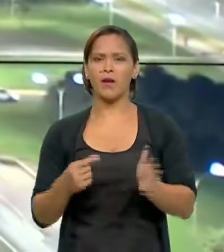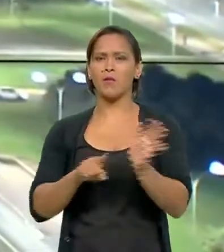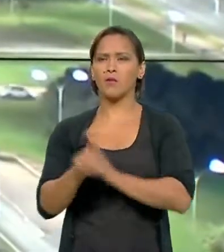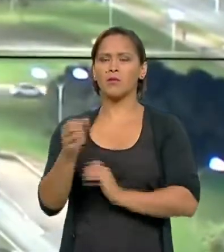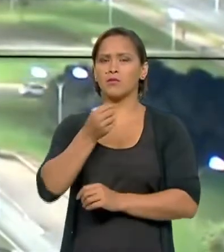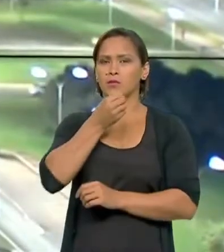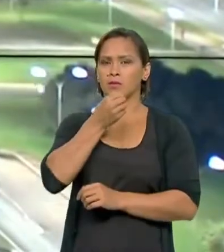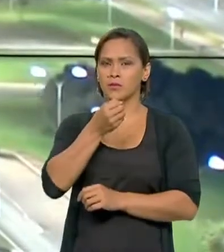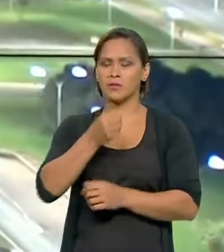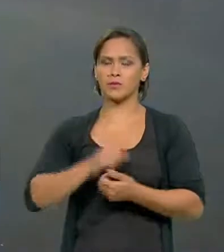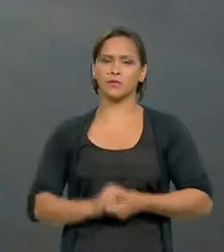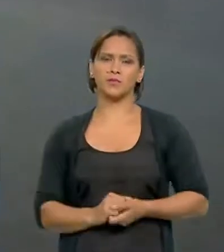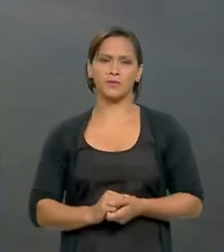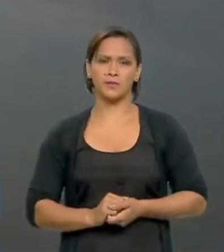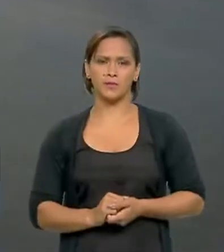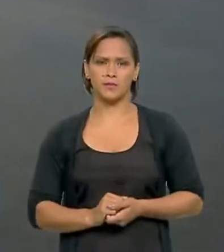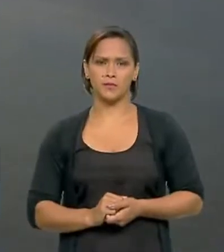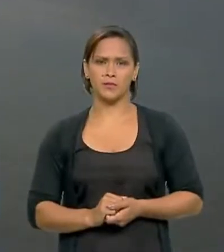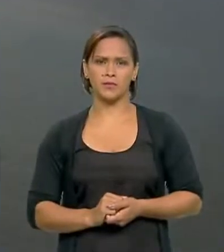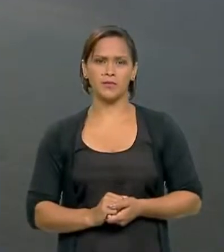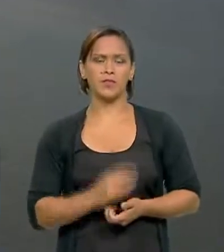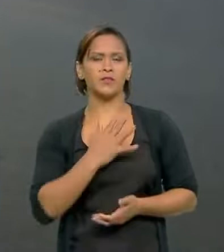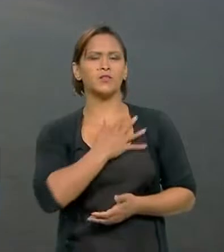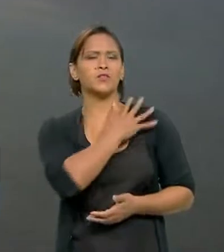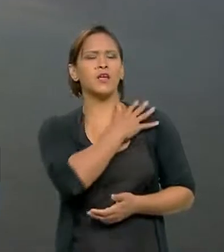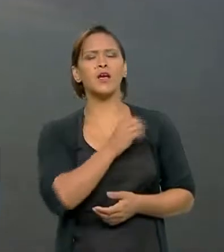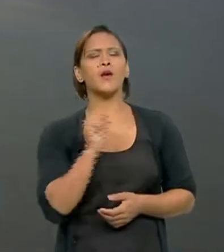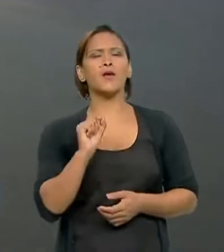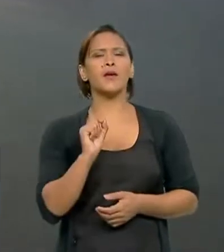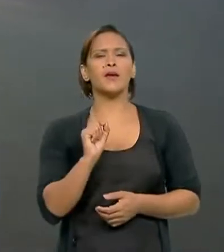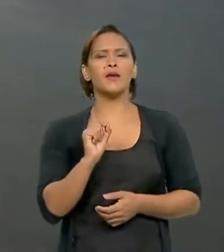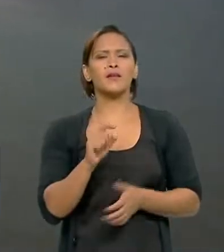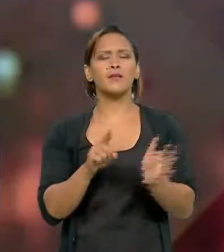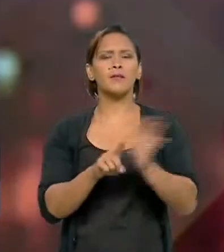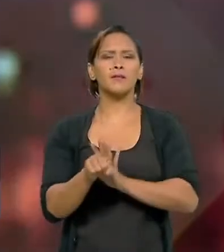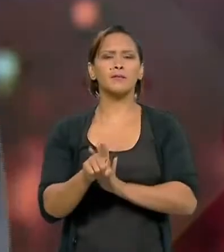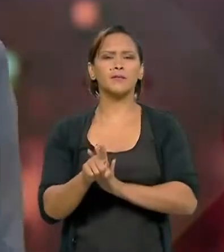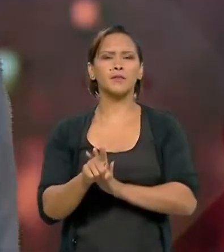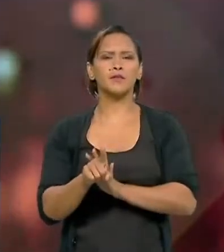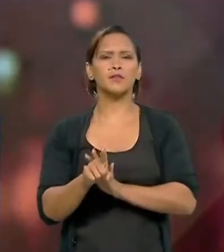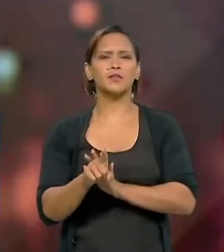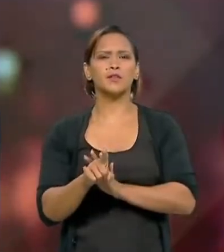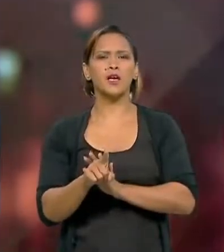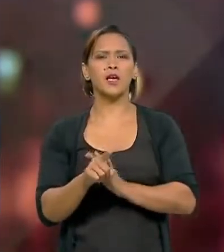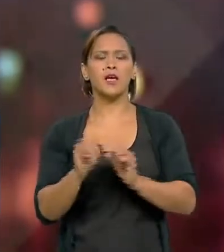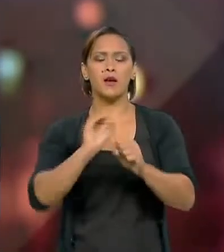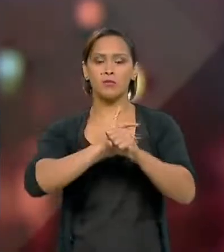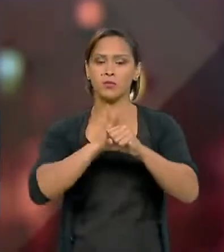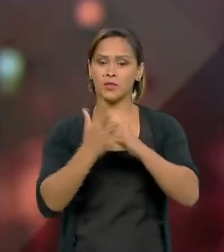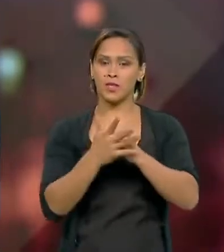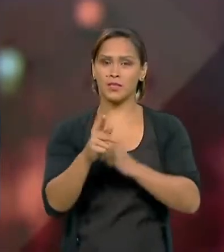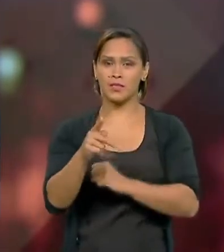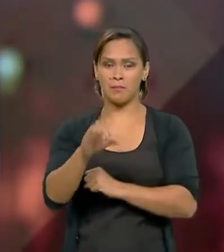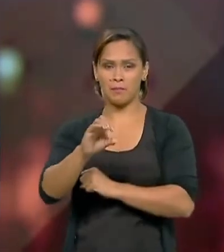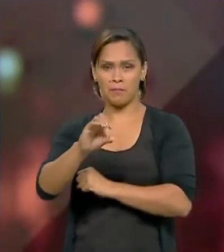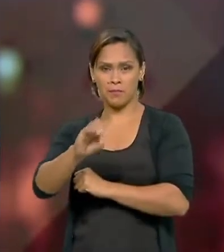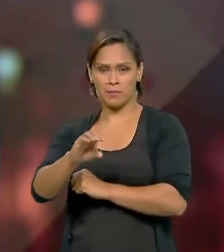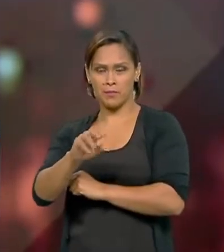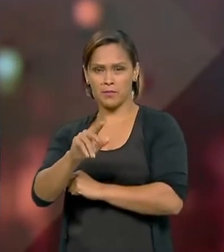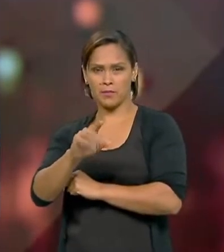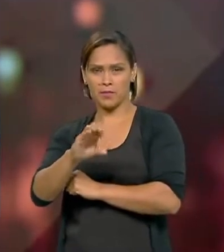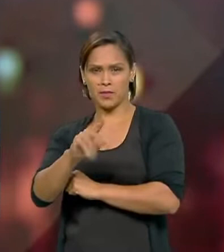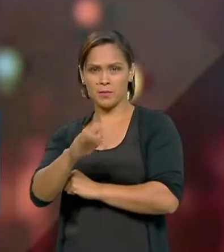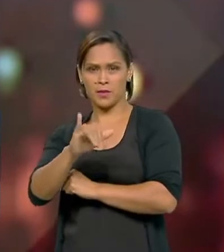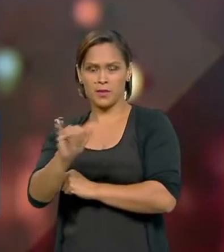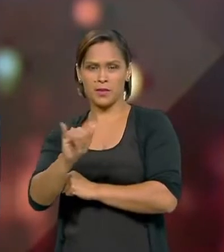pergunta, por favor. Certo. General Helena, eu queria tocar num assunto sobre CPI da Covid. A gente tem visto, já